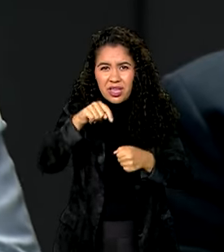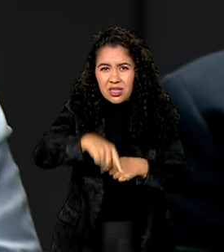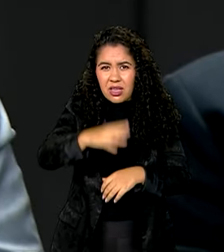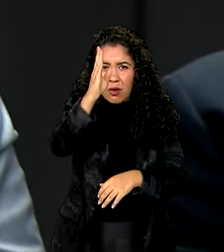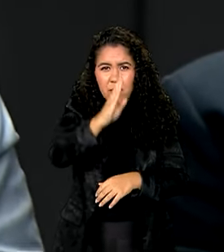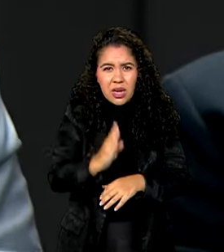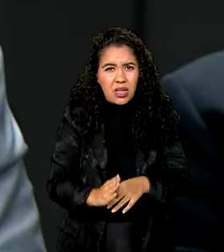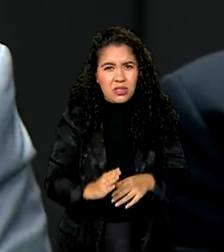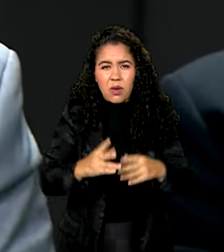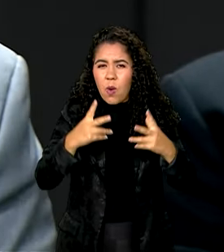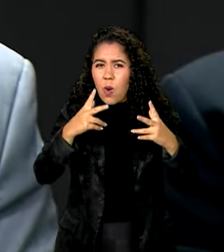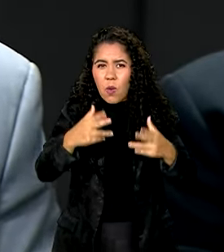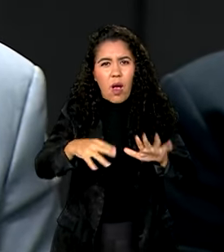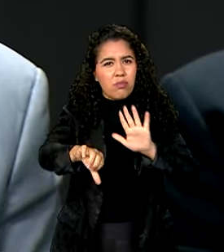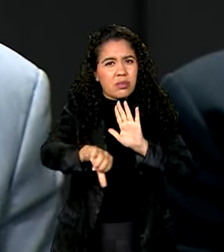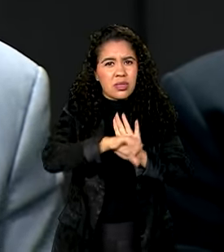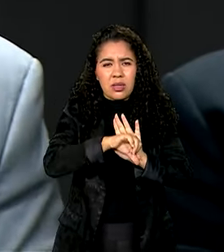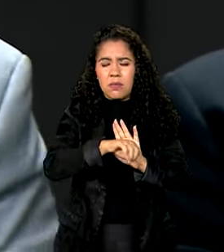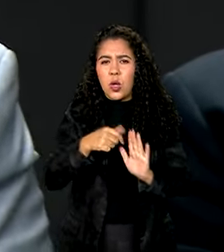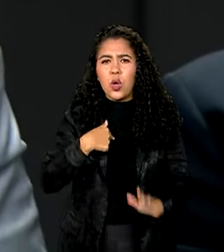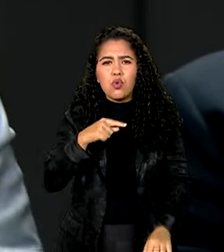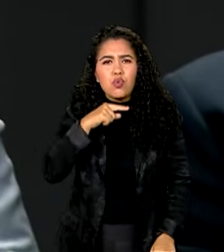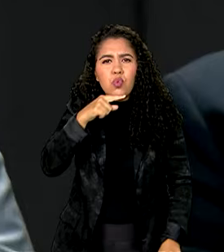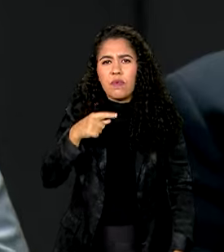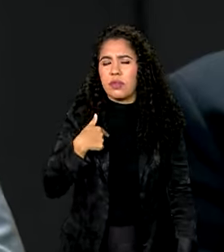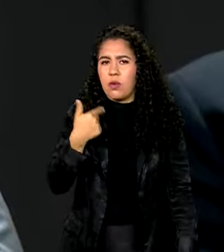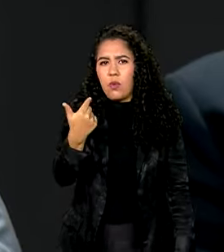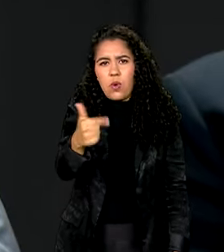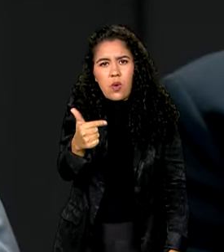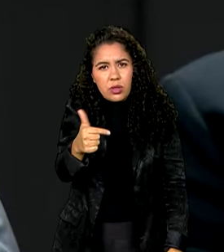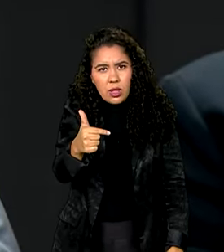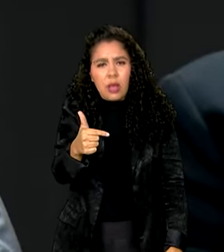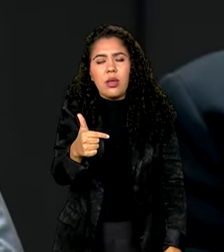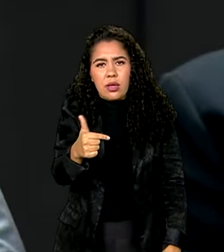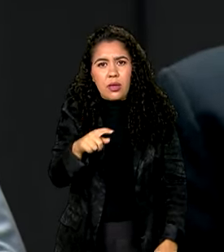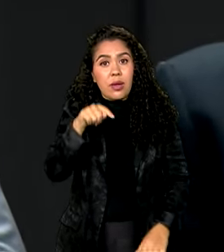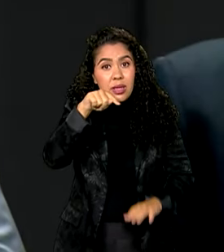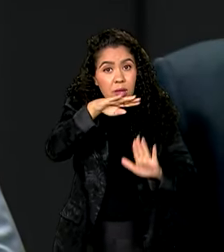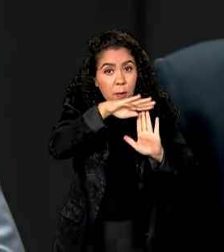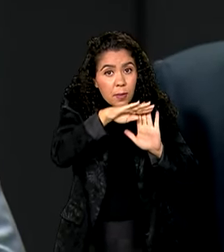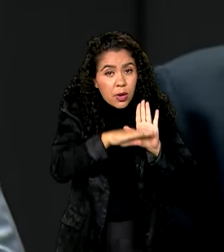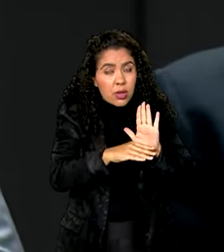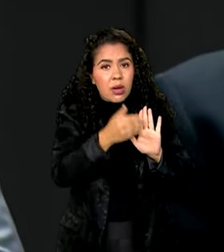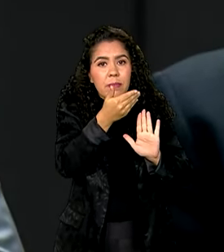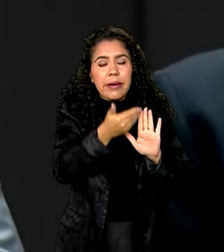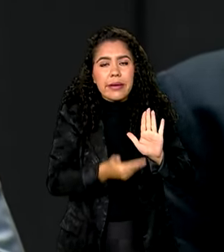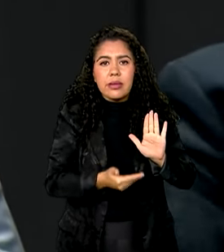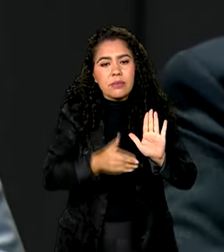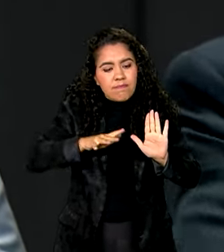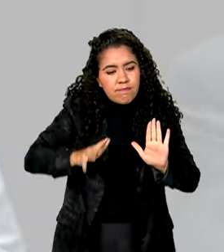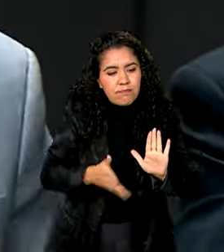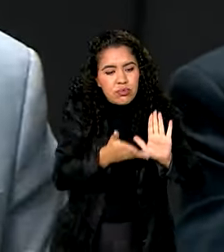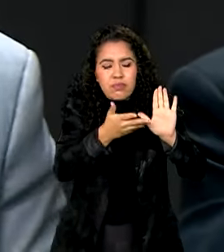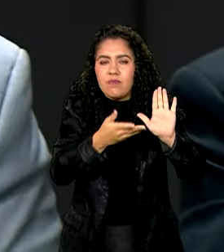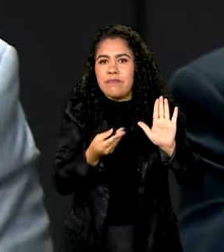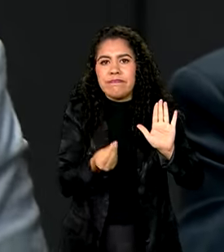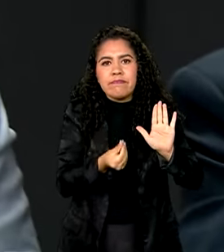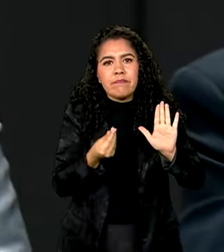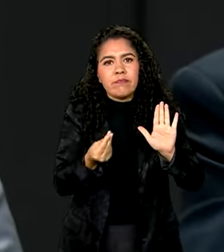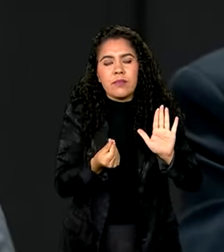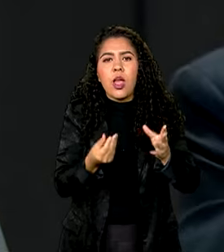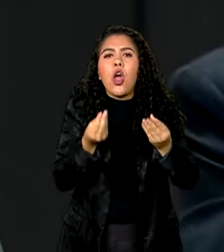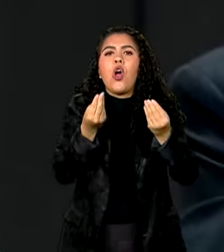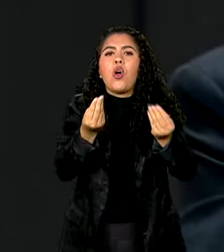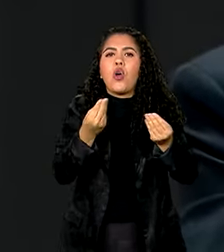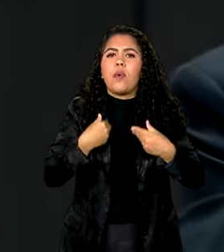E não tenho dúvida que um desses elementos foi não ter fortalecido um programa tão importante. Como é que eu quero uma